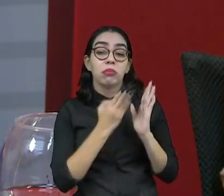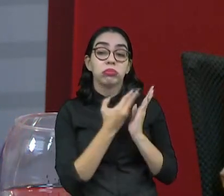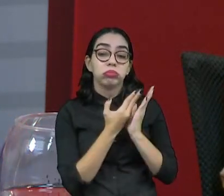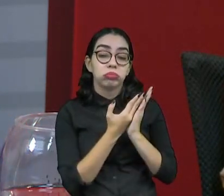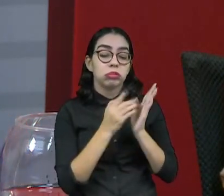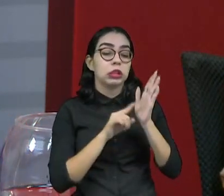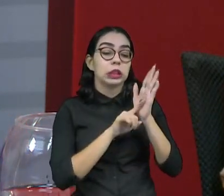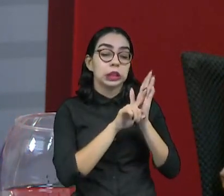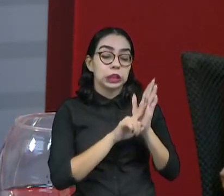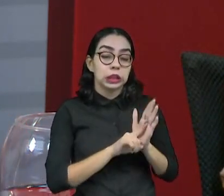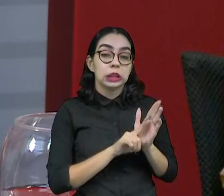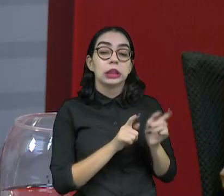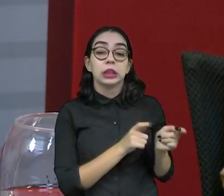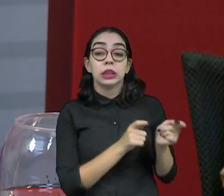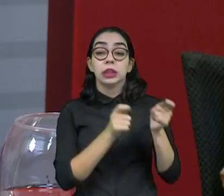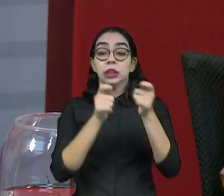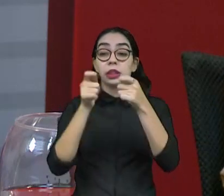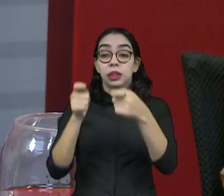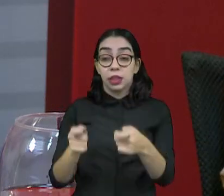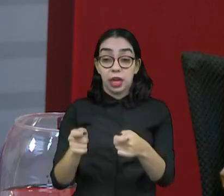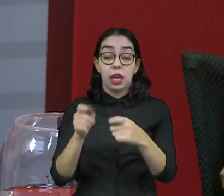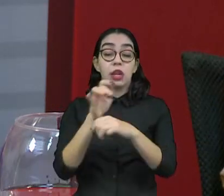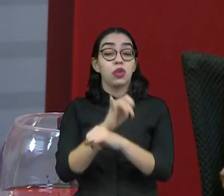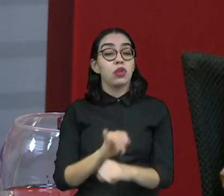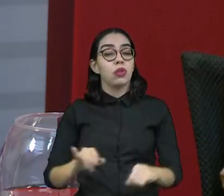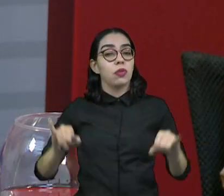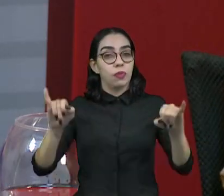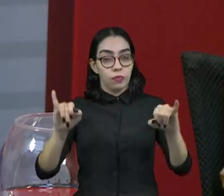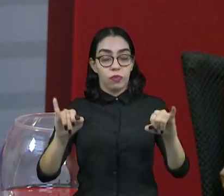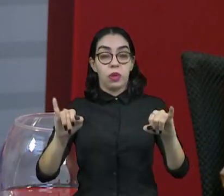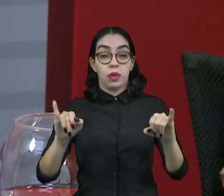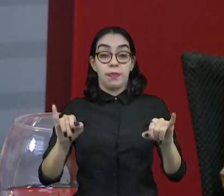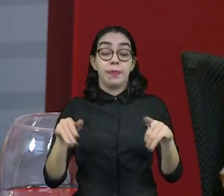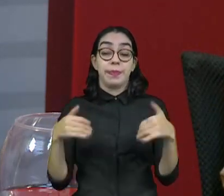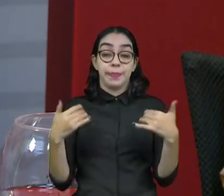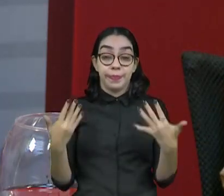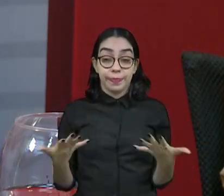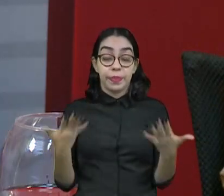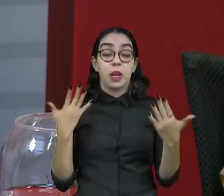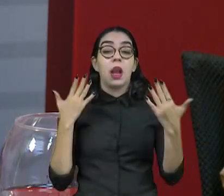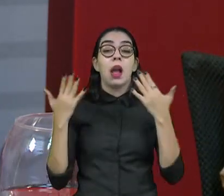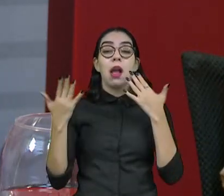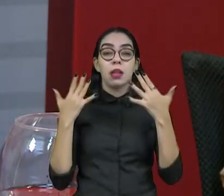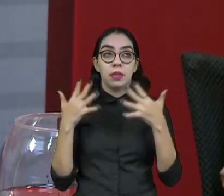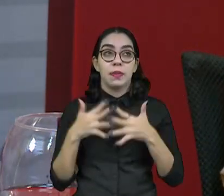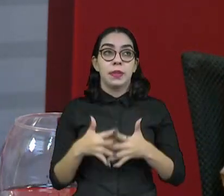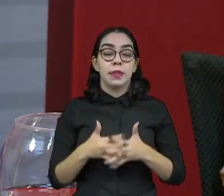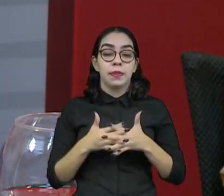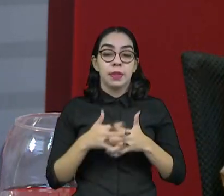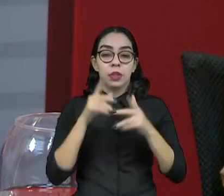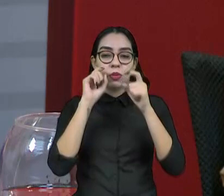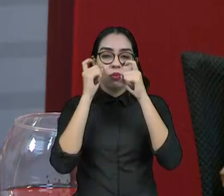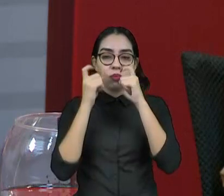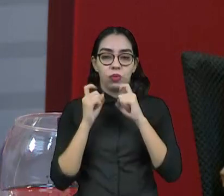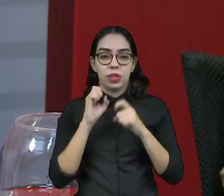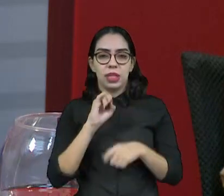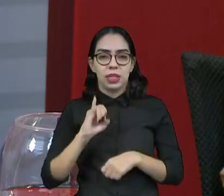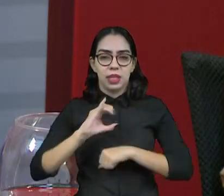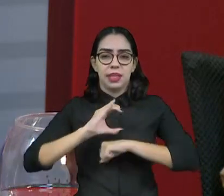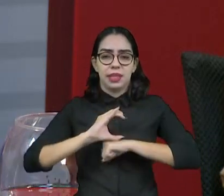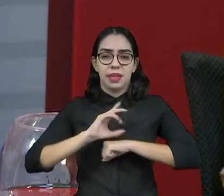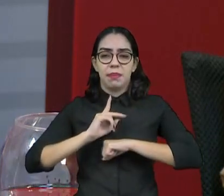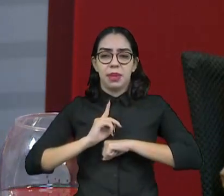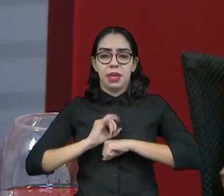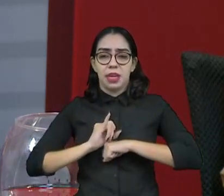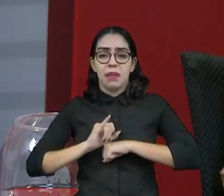chegar no número que foi divulgado. Então, talvez, fazer essa discussão, se é para fazer uma CPI, faça-se uma